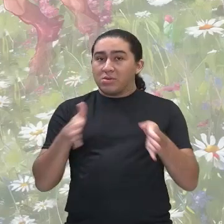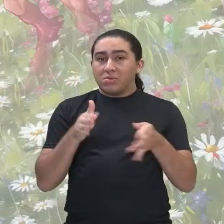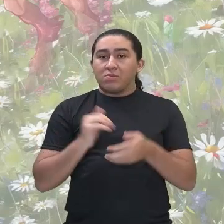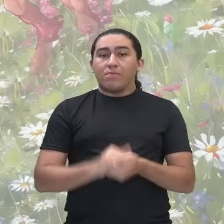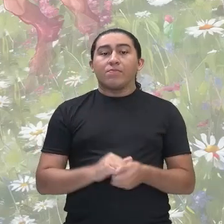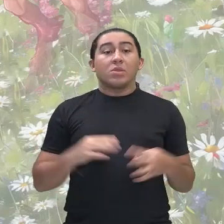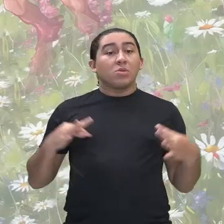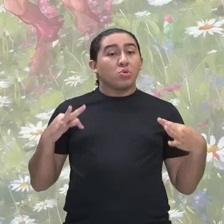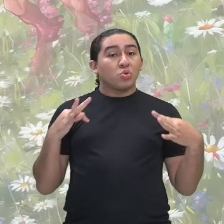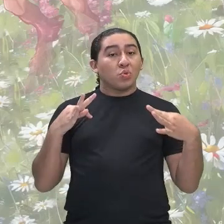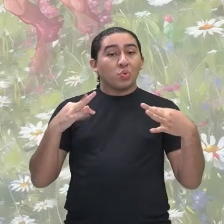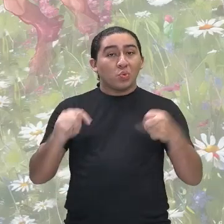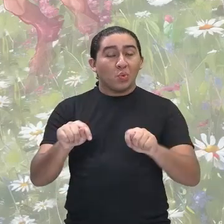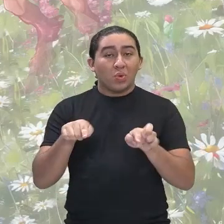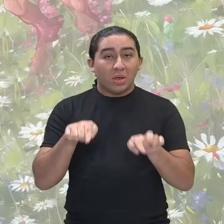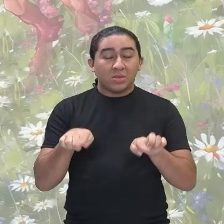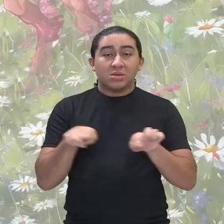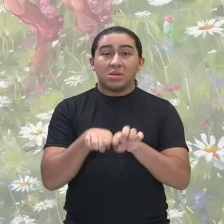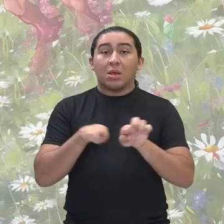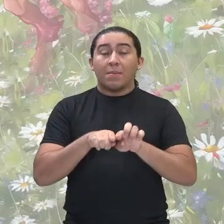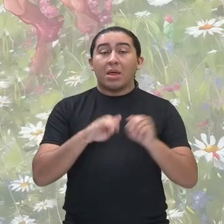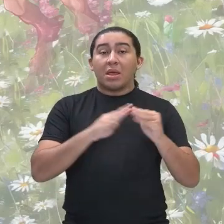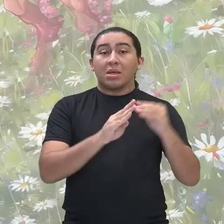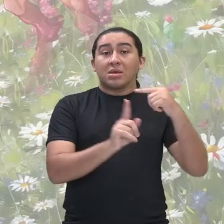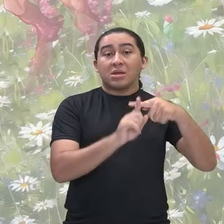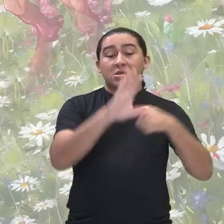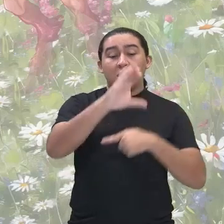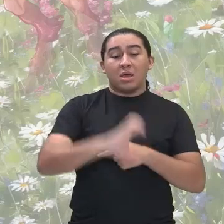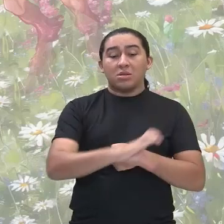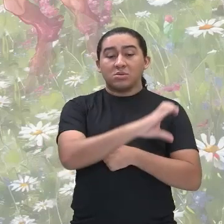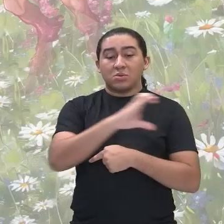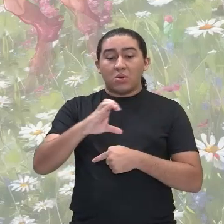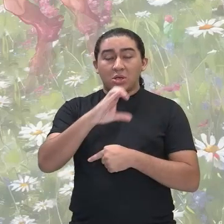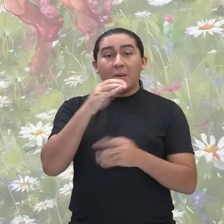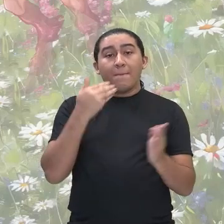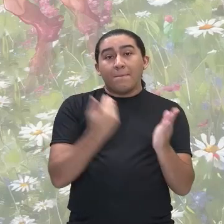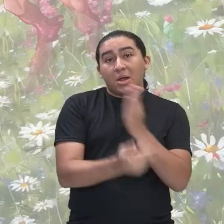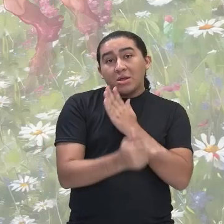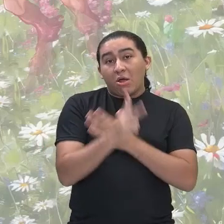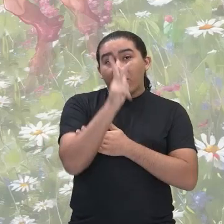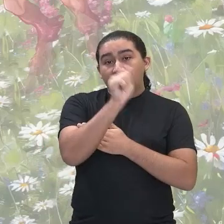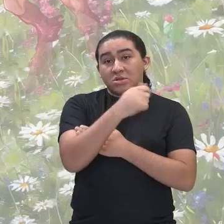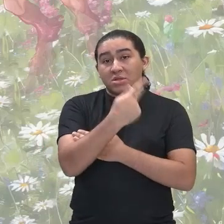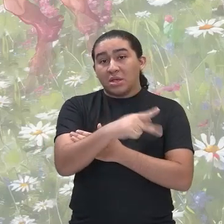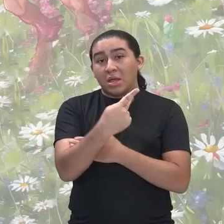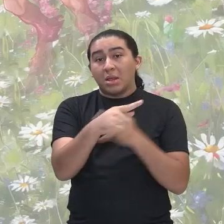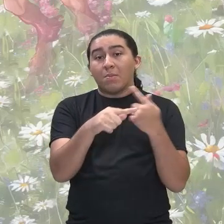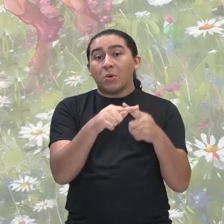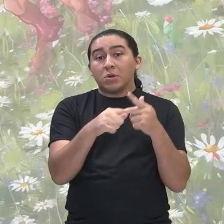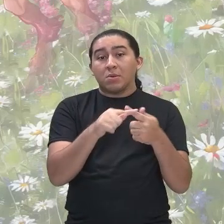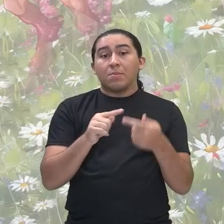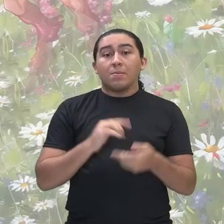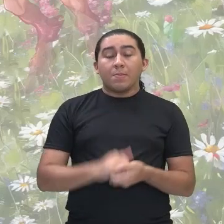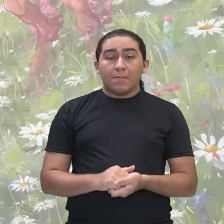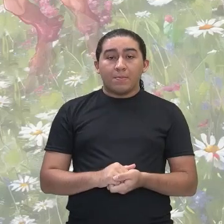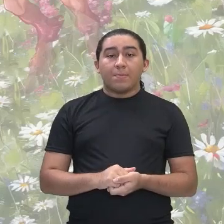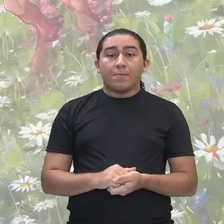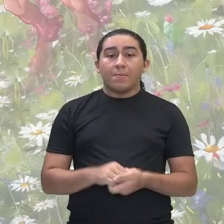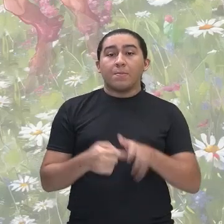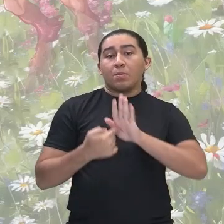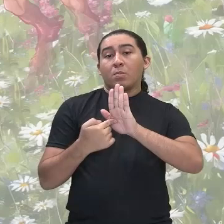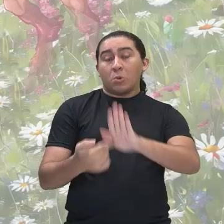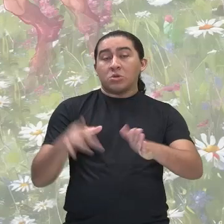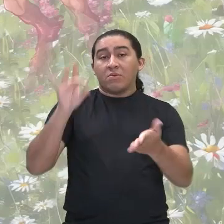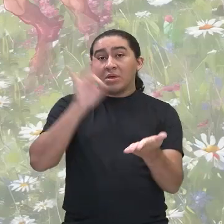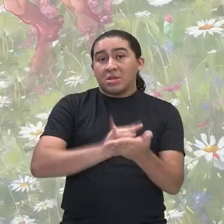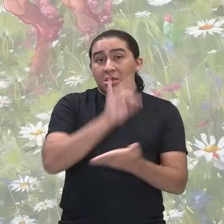isso, e também a Igreja Católica perdendo sua força, justamente por isso, traz para